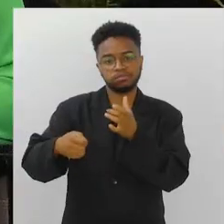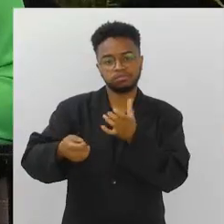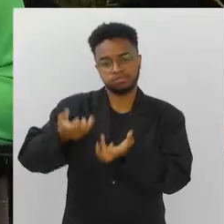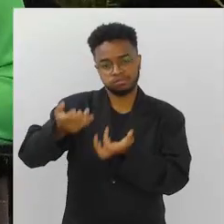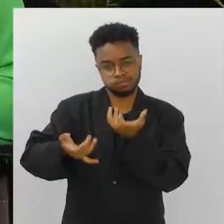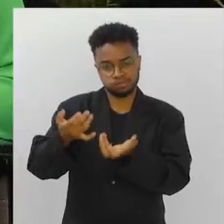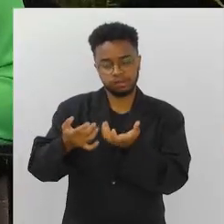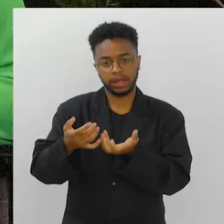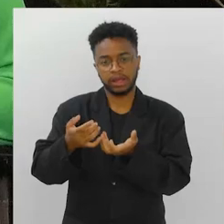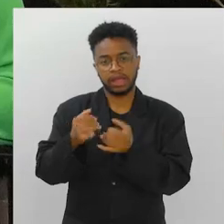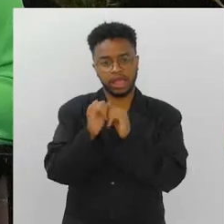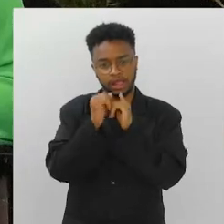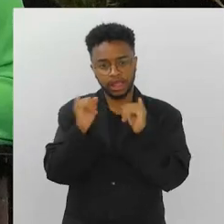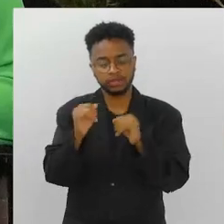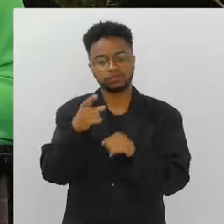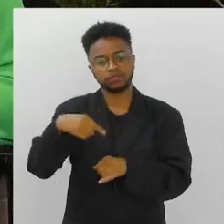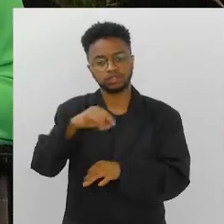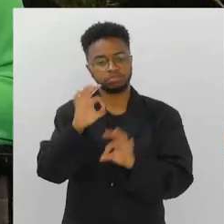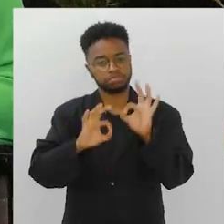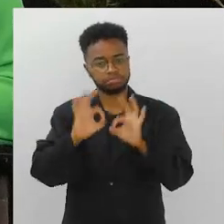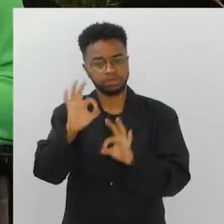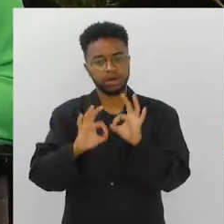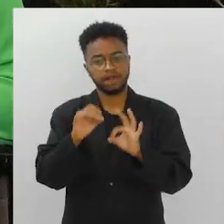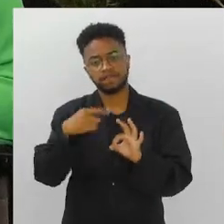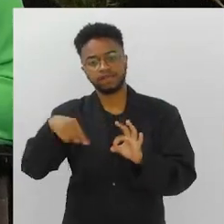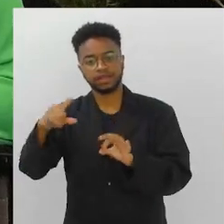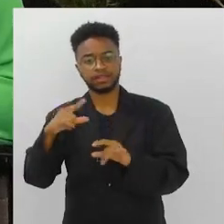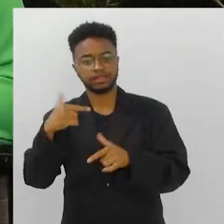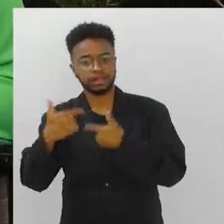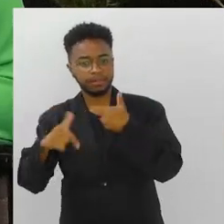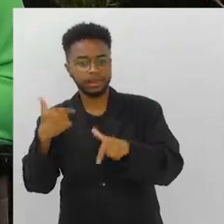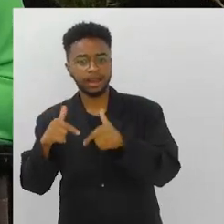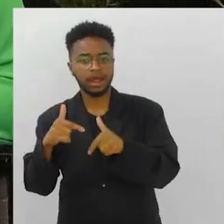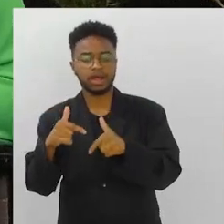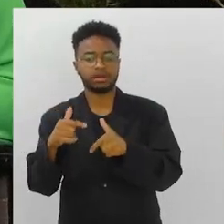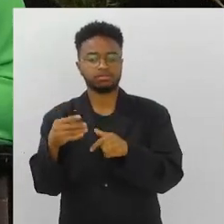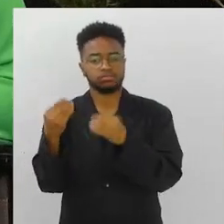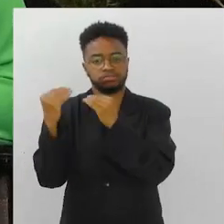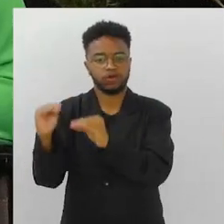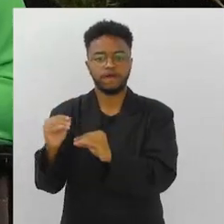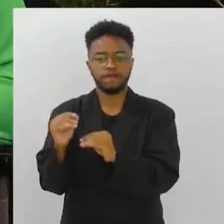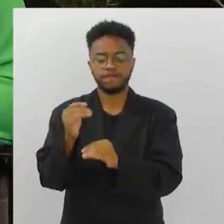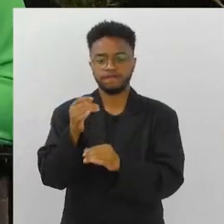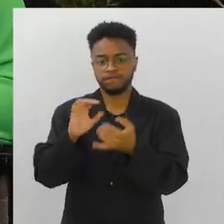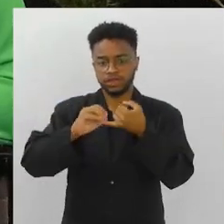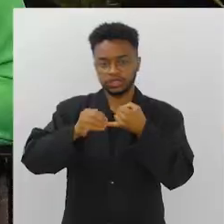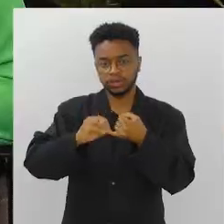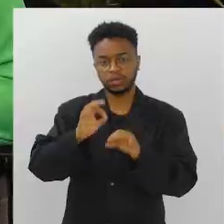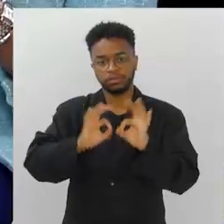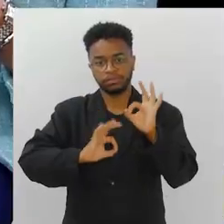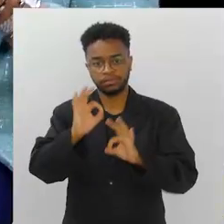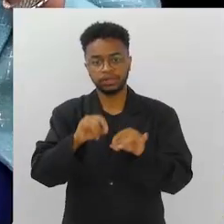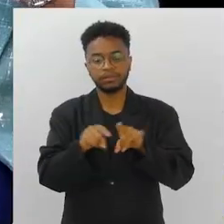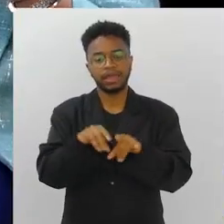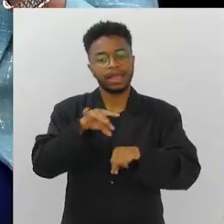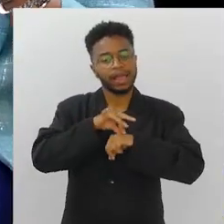pressão elétrica que você programa, sai para trabalhar e deixa o feijão sendo preparado.